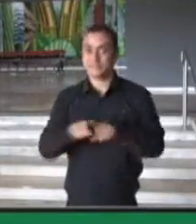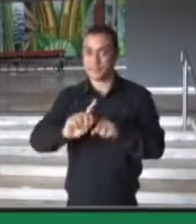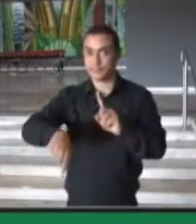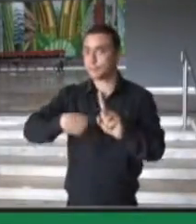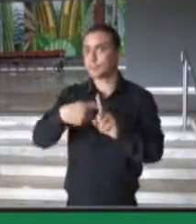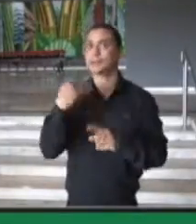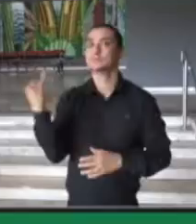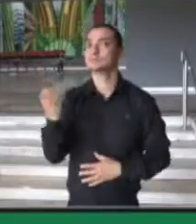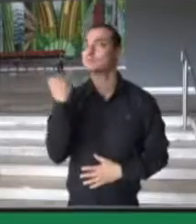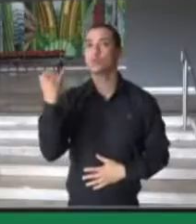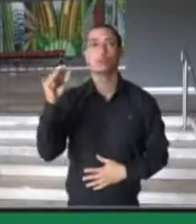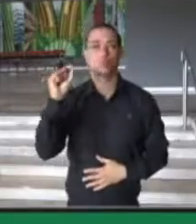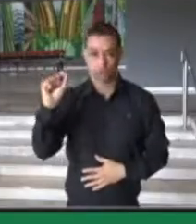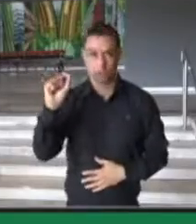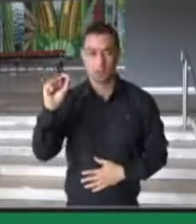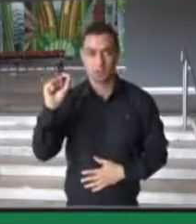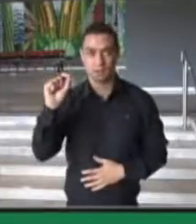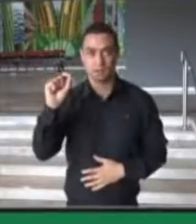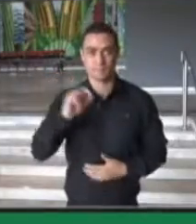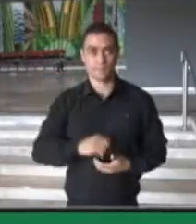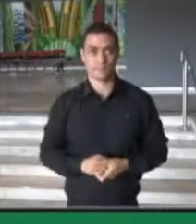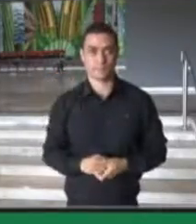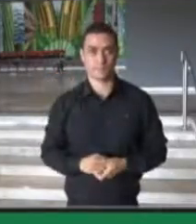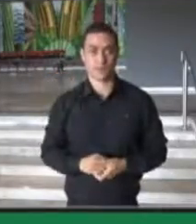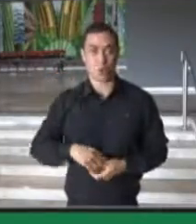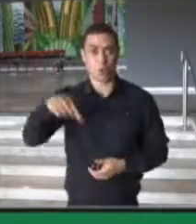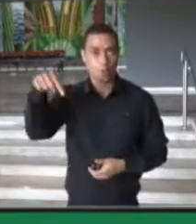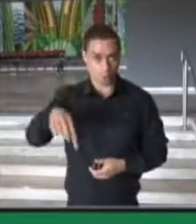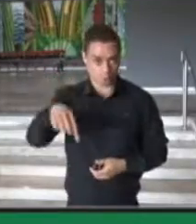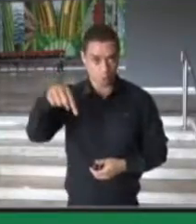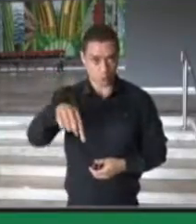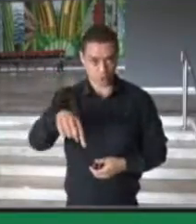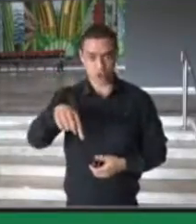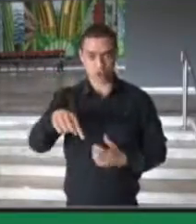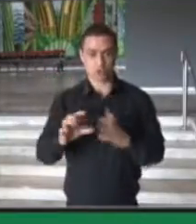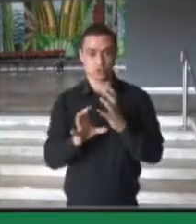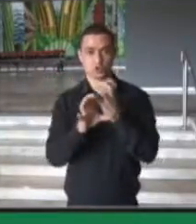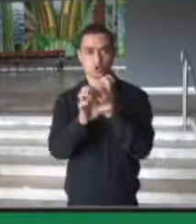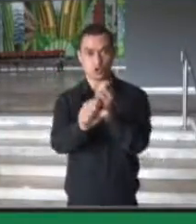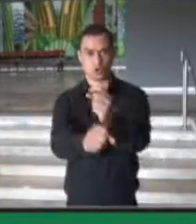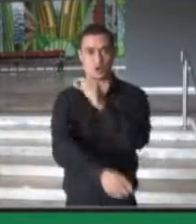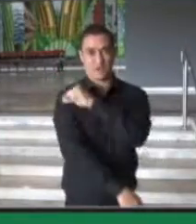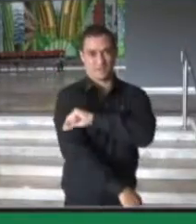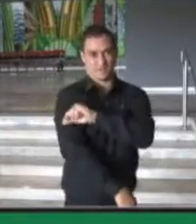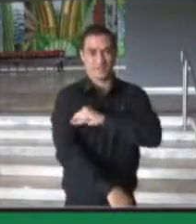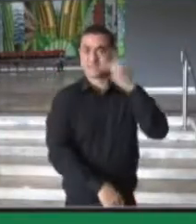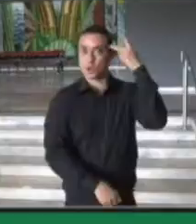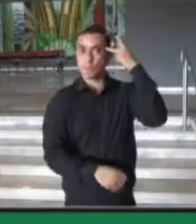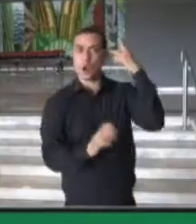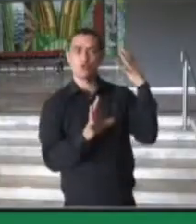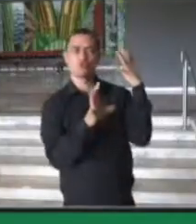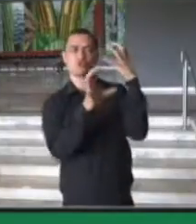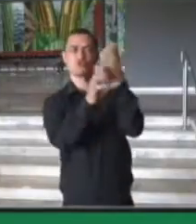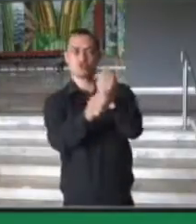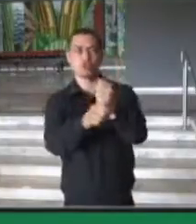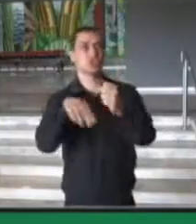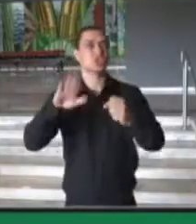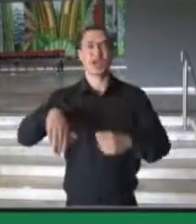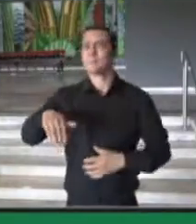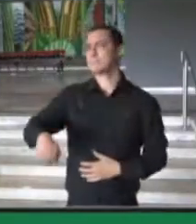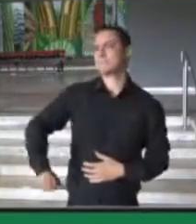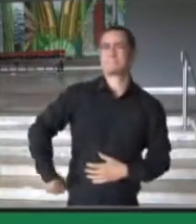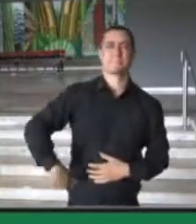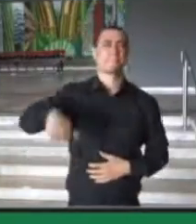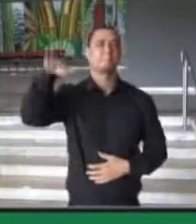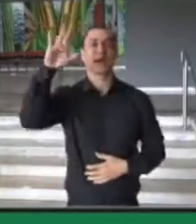governador, é muito importante a gente frisar também que hoje a cobertura vacinal no Estado de São Paulo já superou em